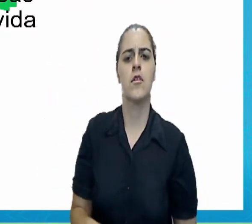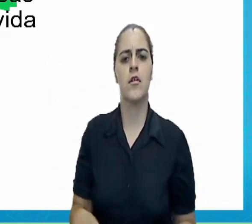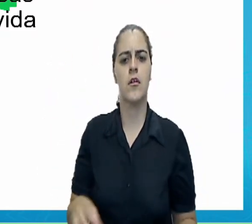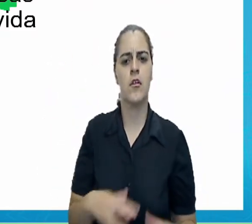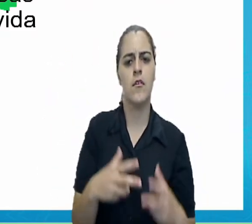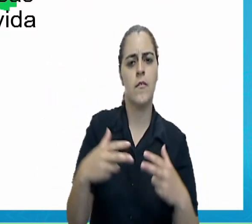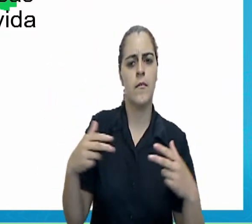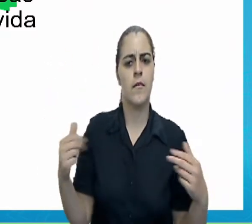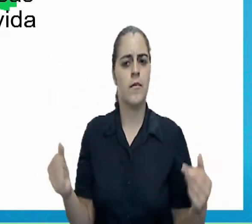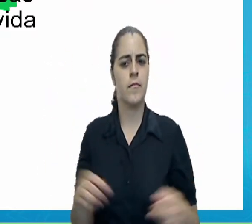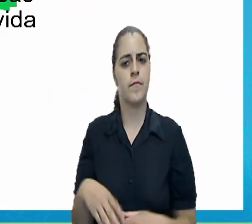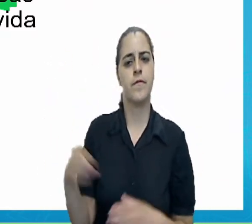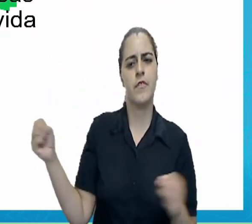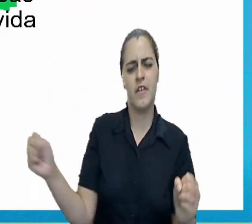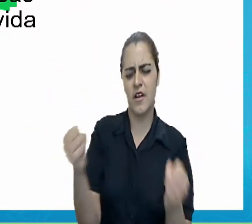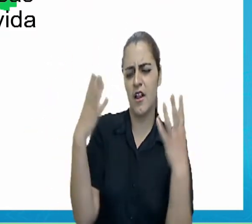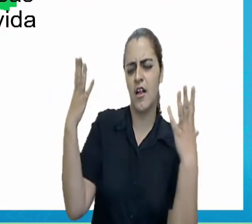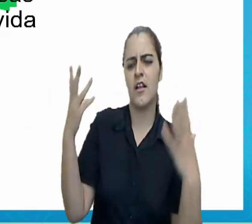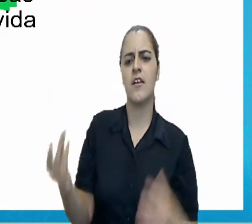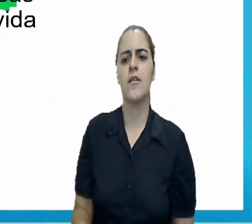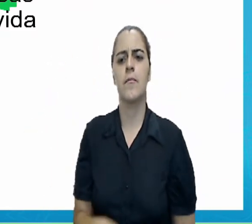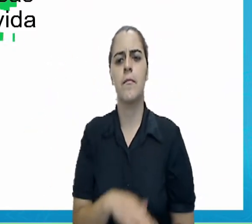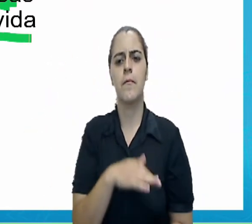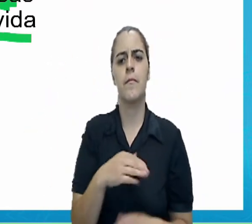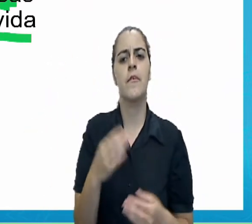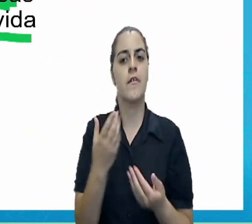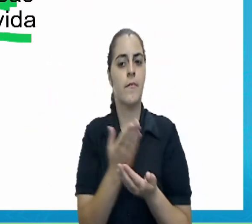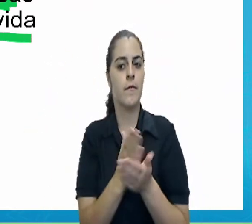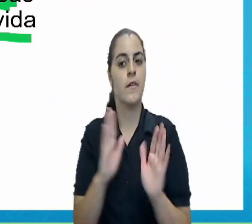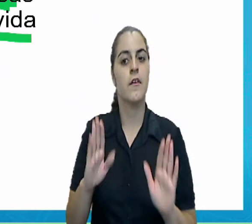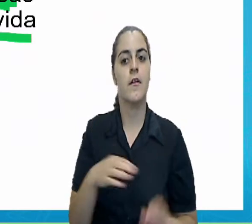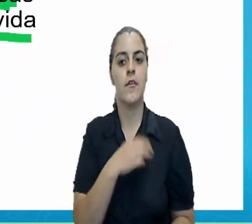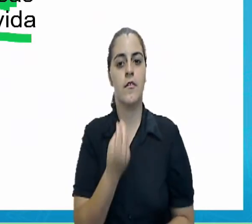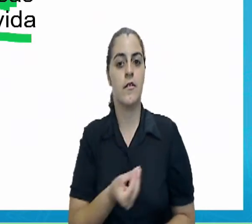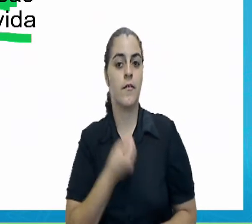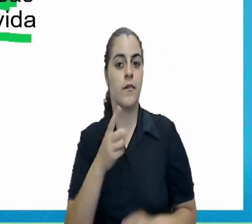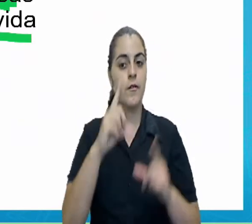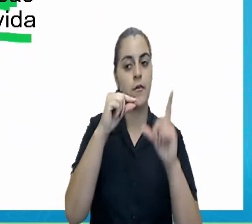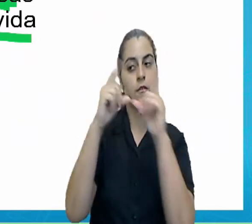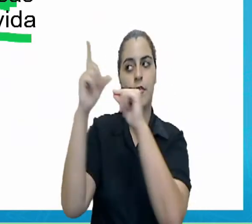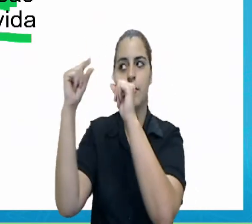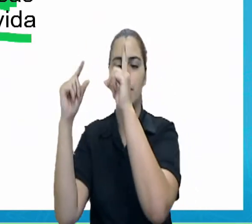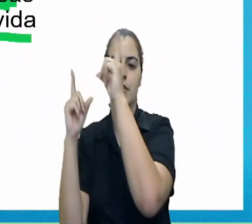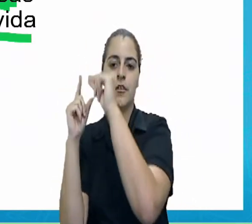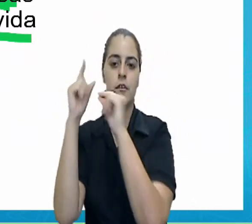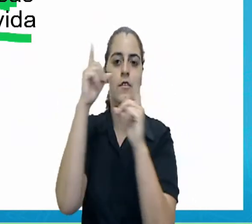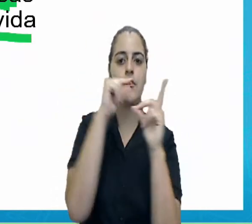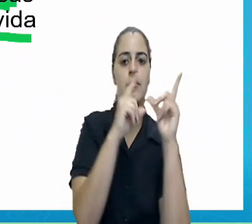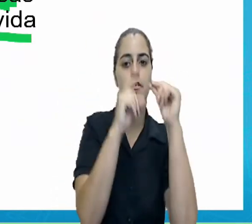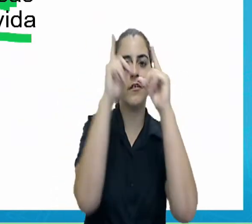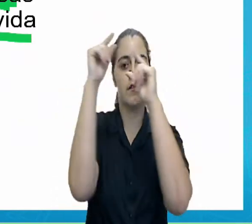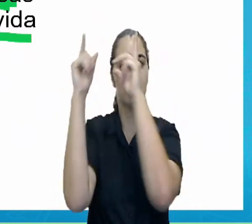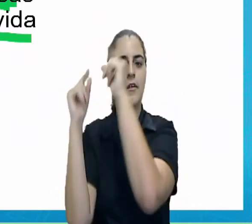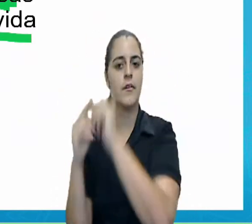imensas e luminosas que marcam o final da vida de uma grande estrela.